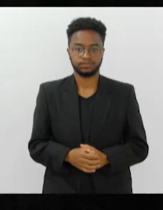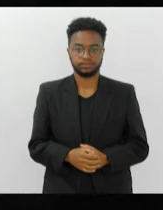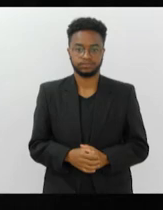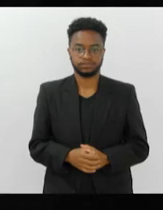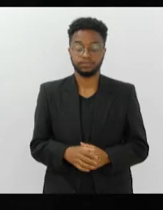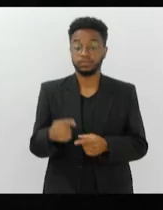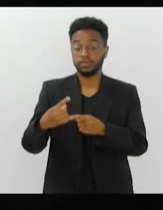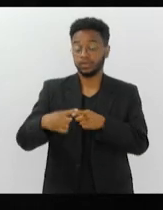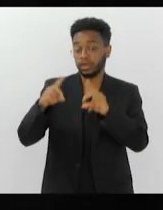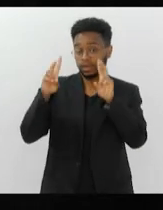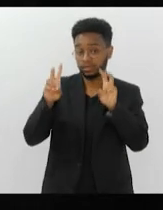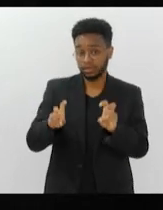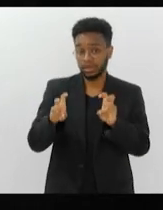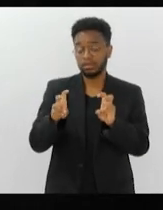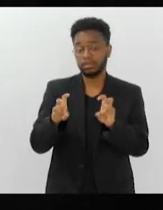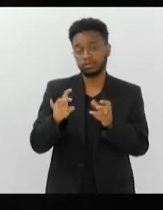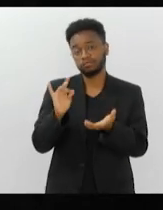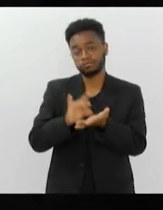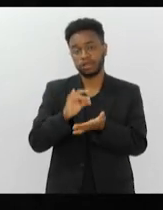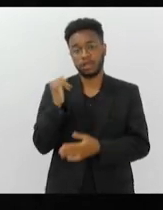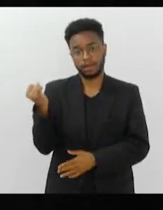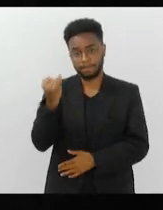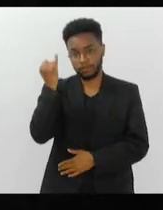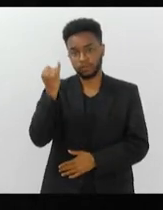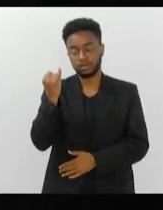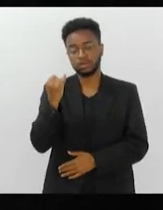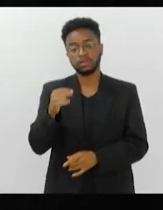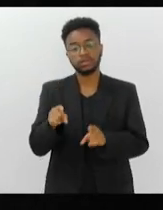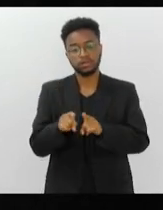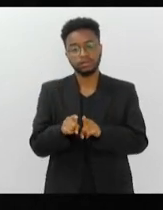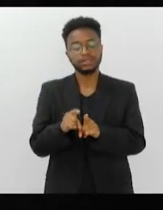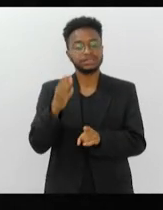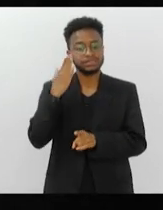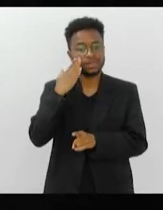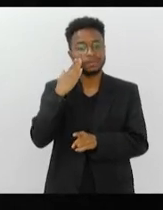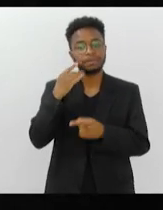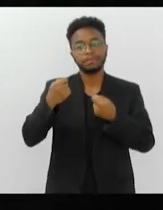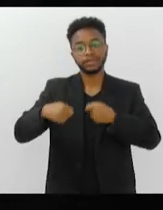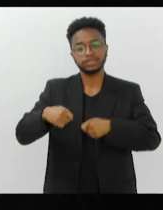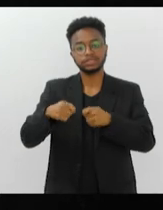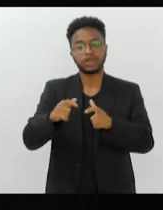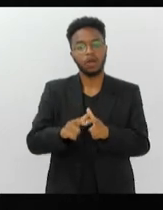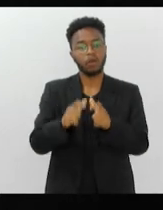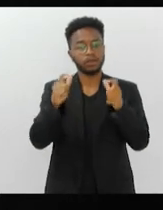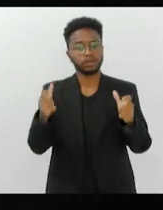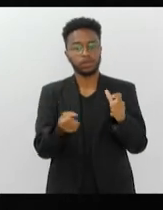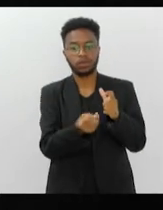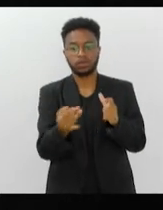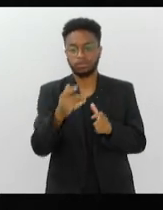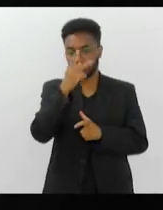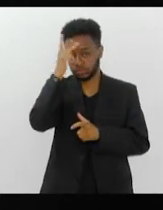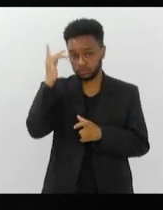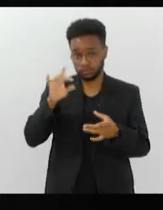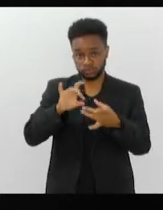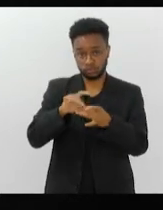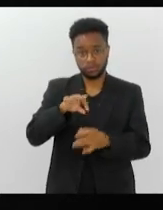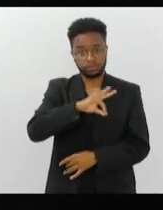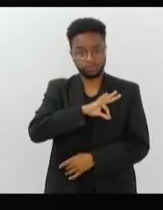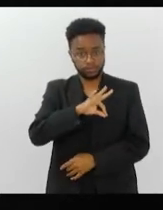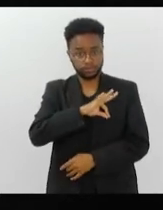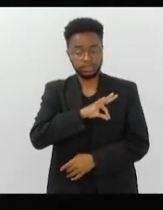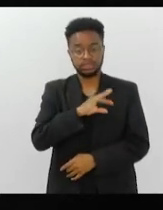Esse tema é um tema que é importante, a sabe que há a necessidade de aumentar o número da Polícia Civil, da Polícia Militar,